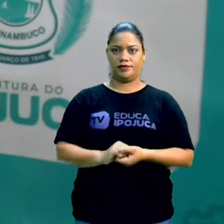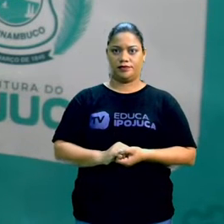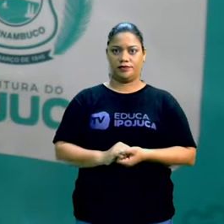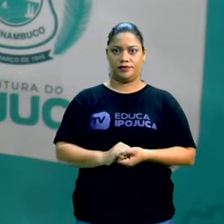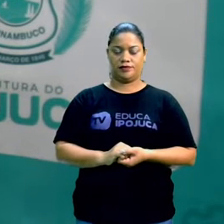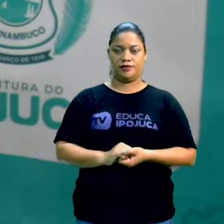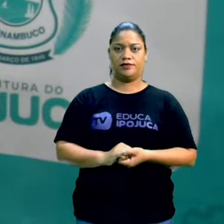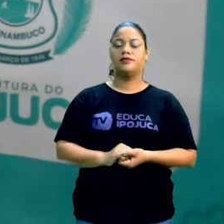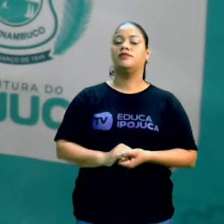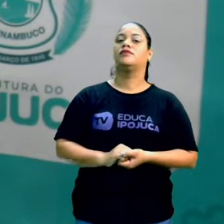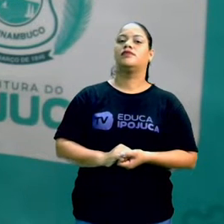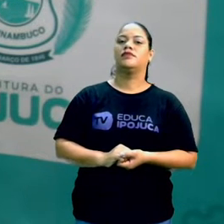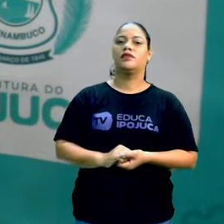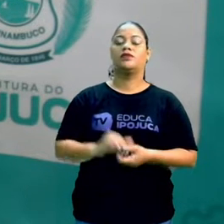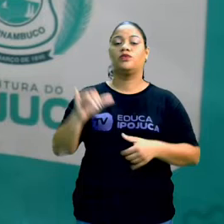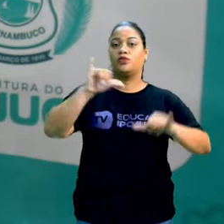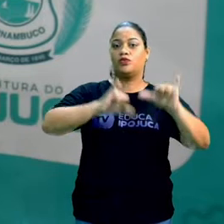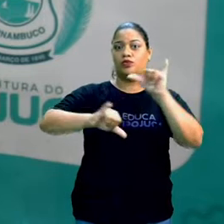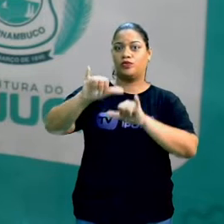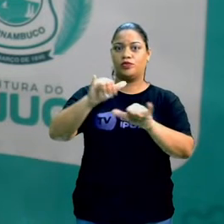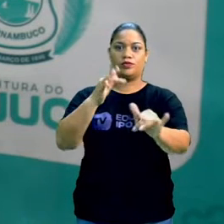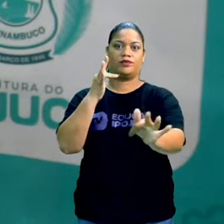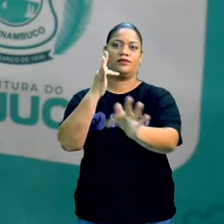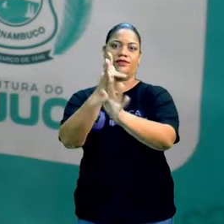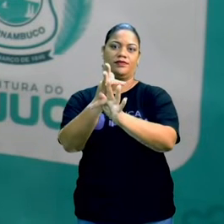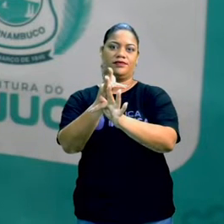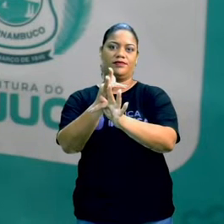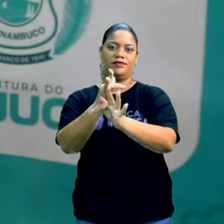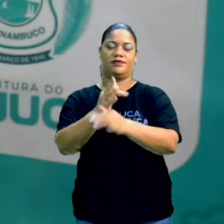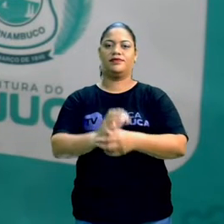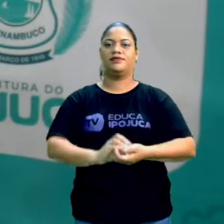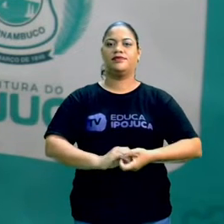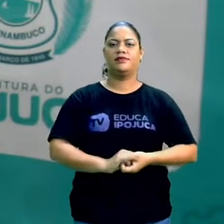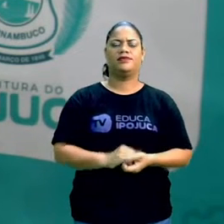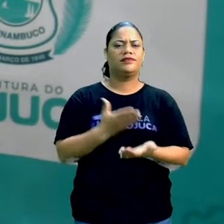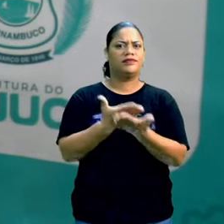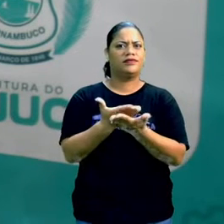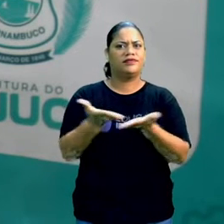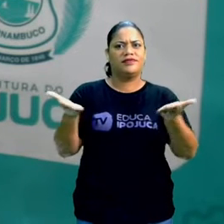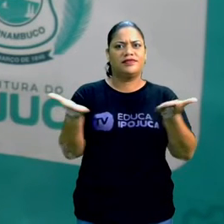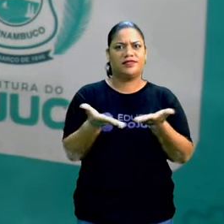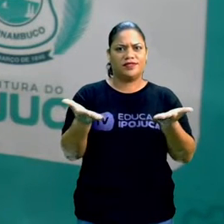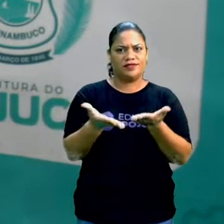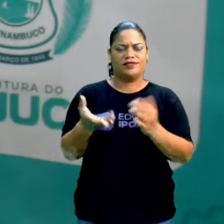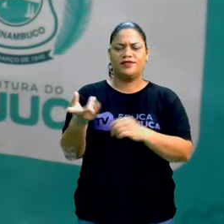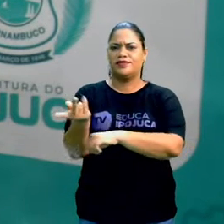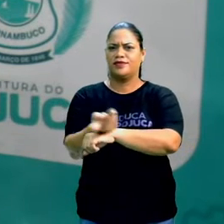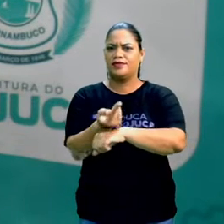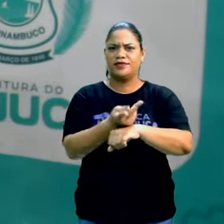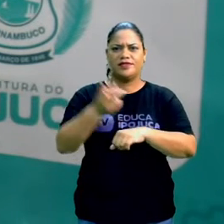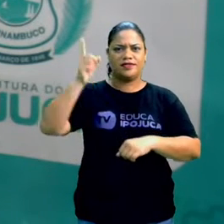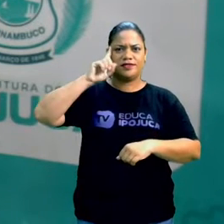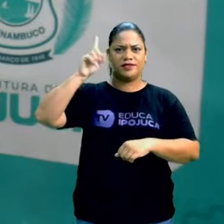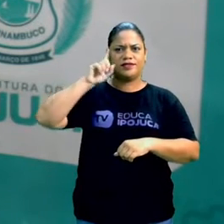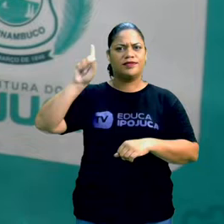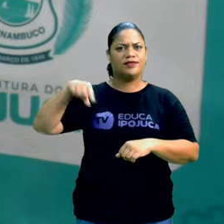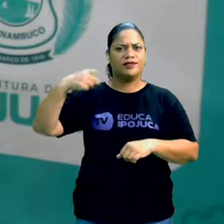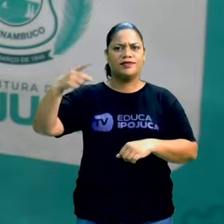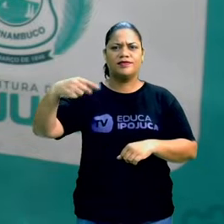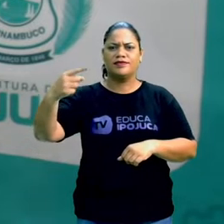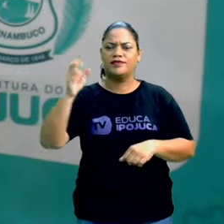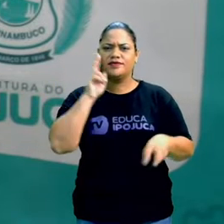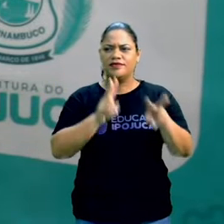reversível e quando é irreversível. Então a nossa aula de hoje vai buscar no seu dia a dia, você vai